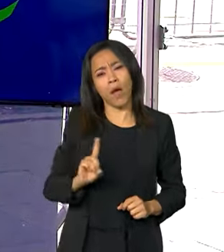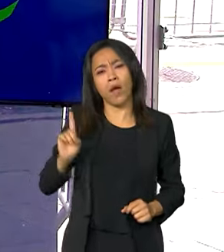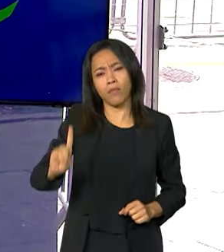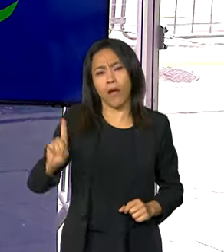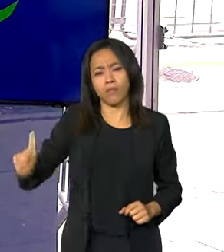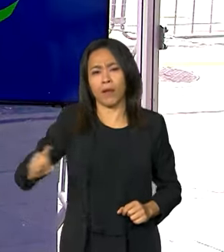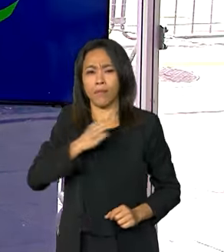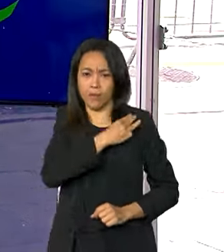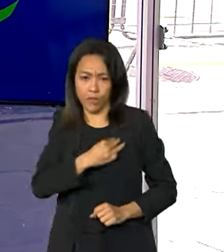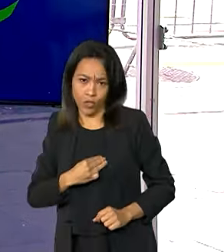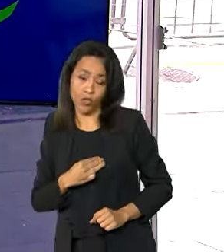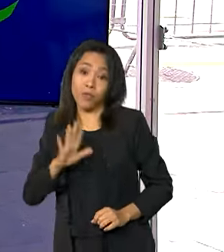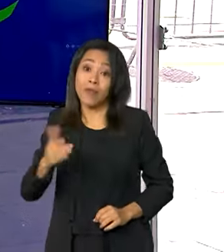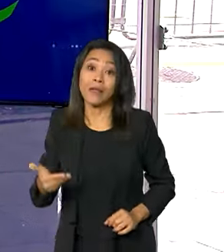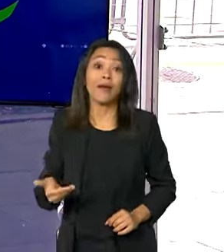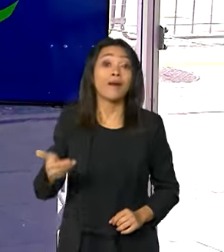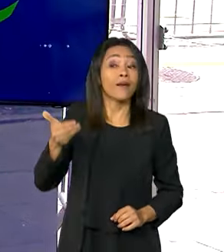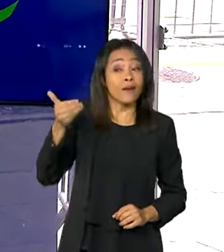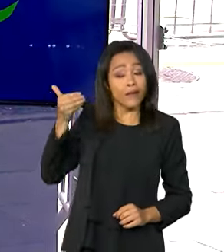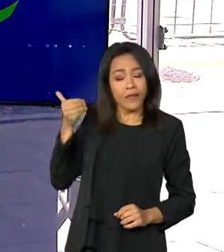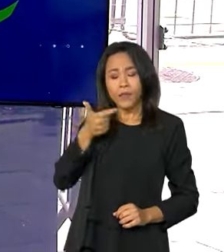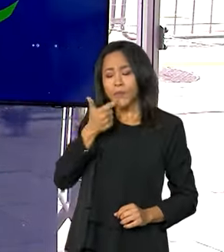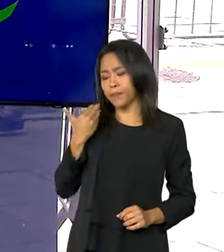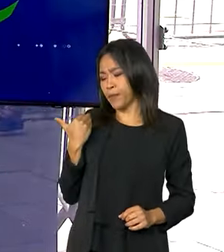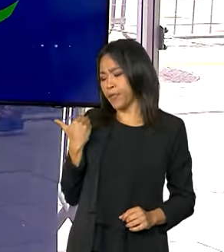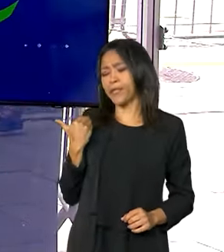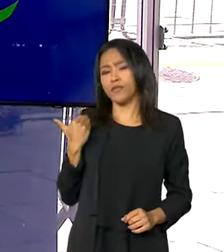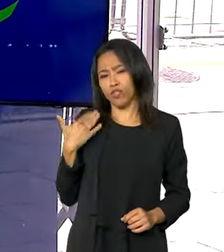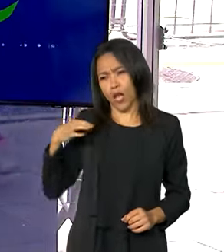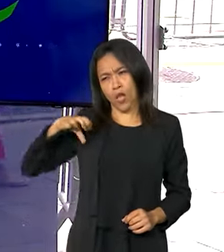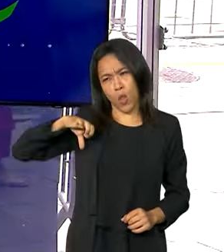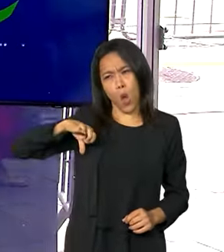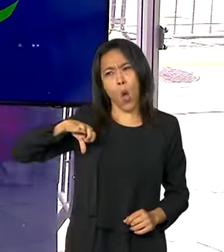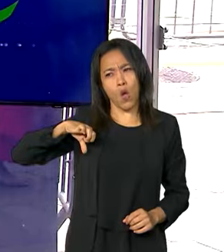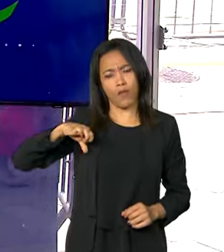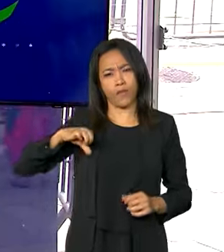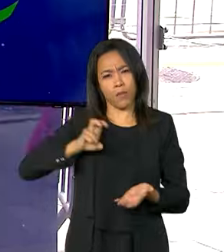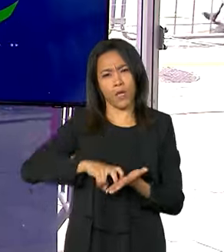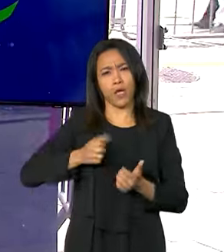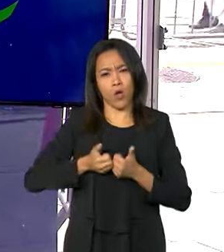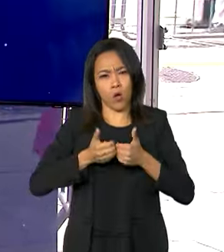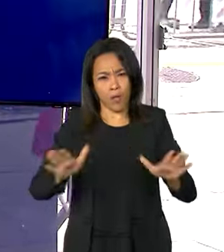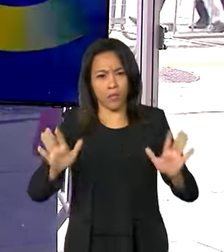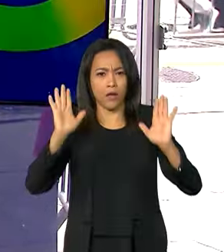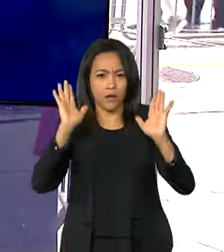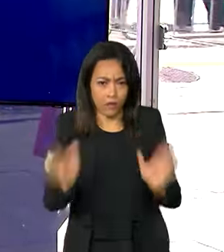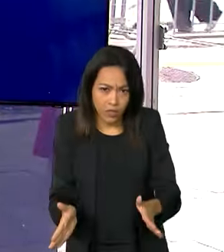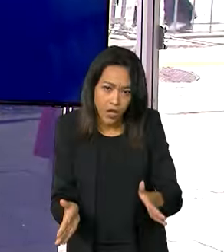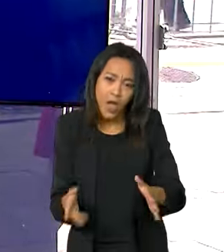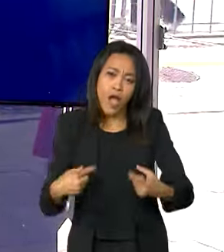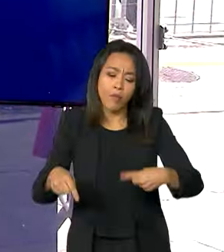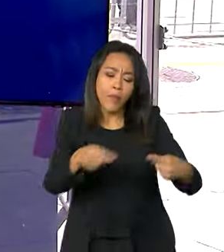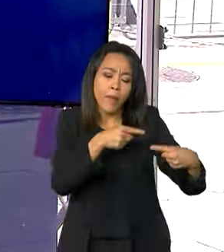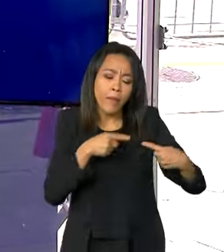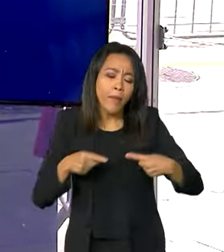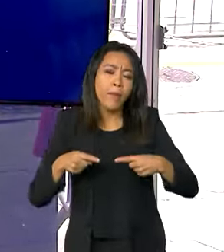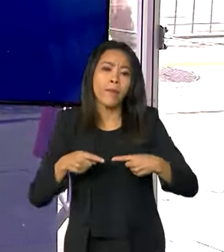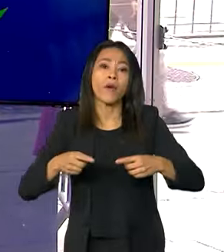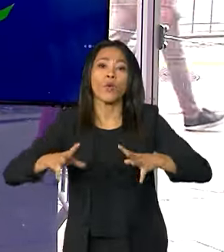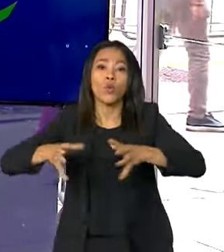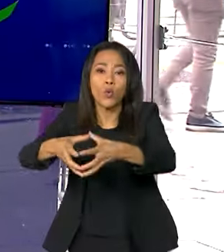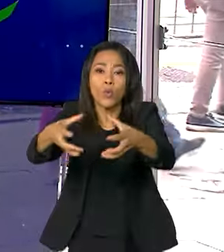disso, agora há pouquinho, começou às 9 horas da manhã, já começaram aí as atividades organizadas pelas entidades